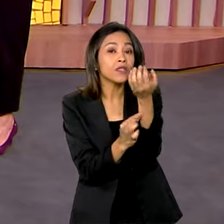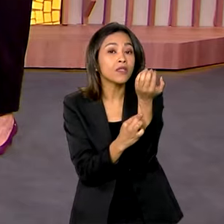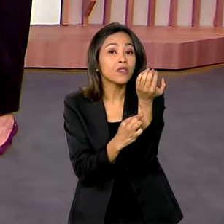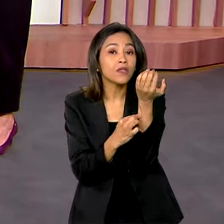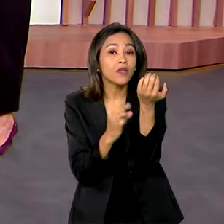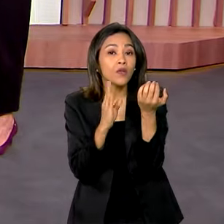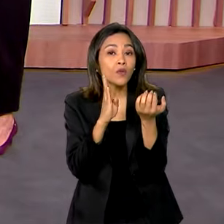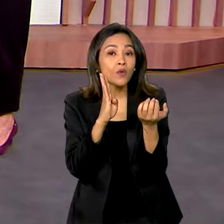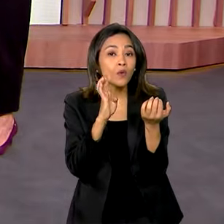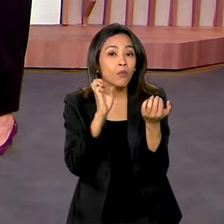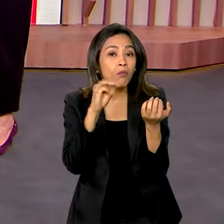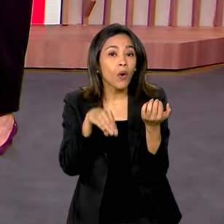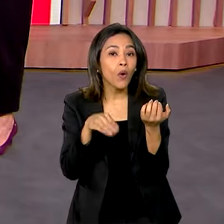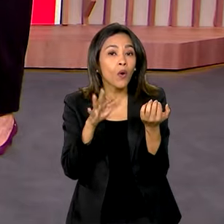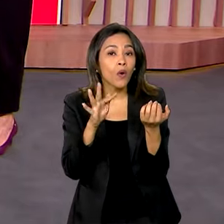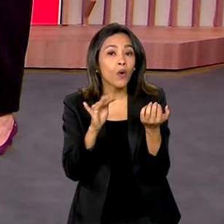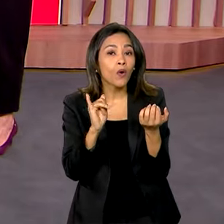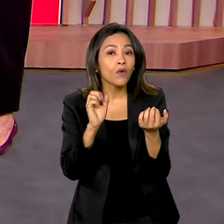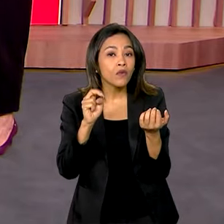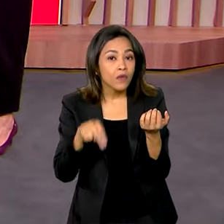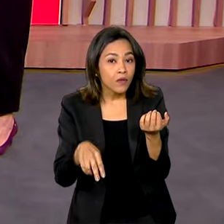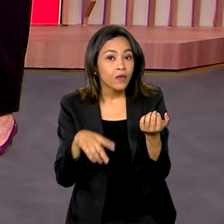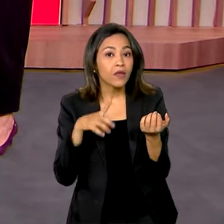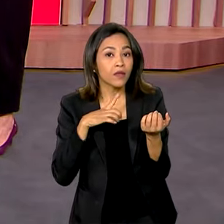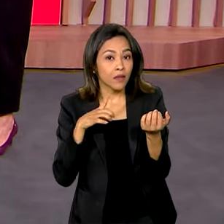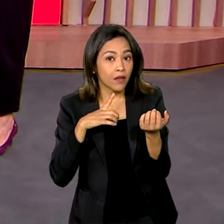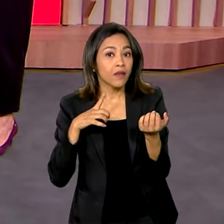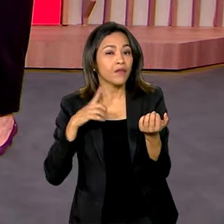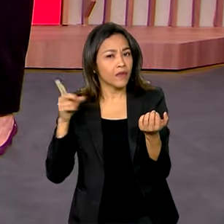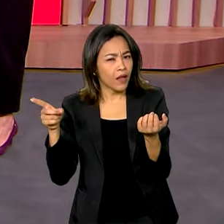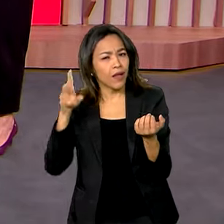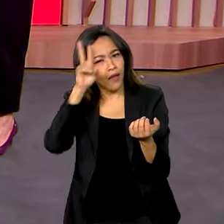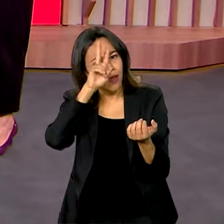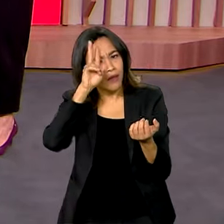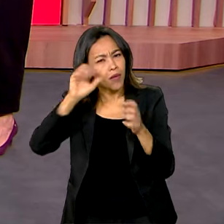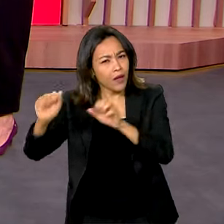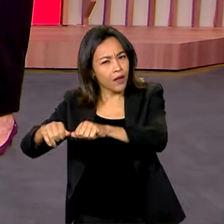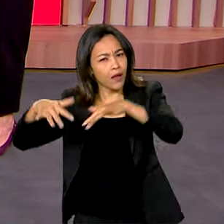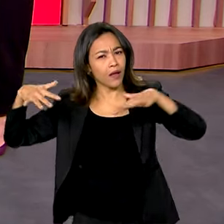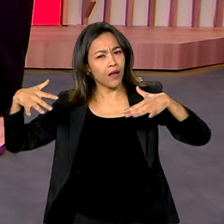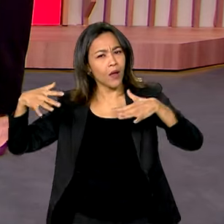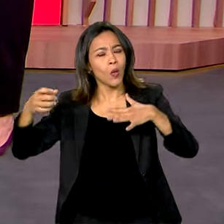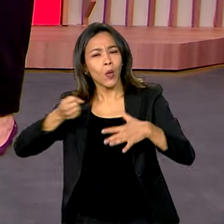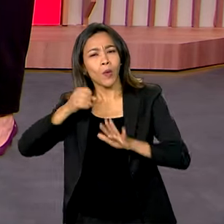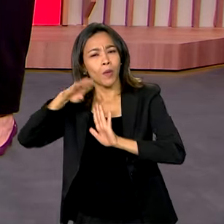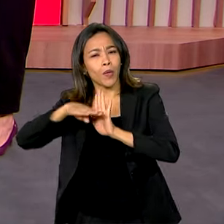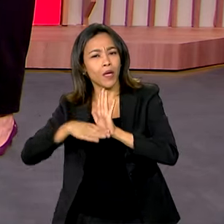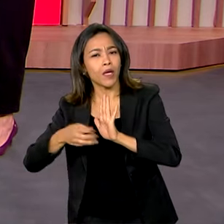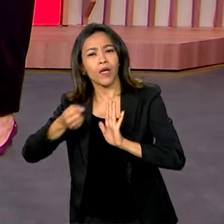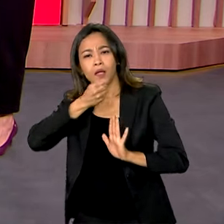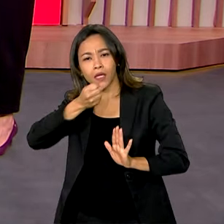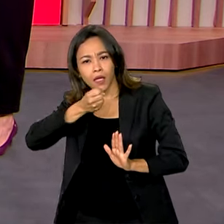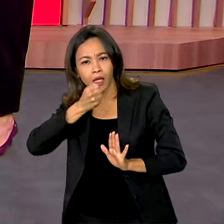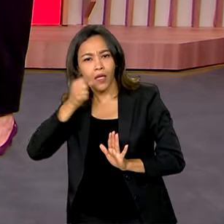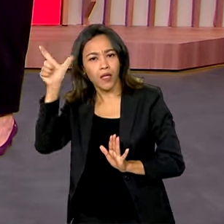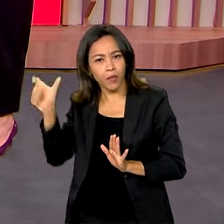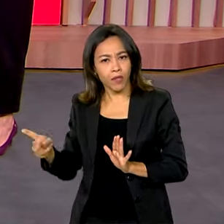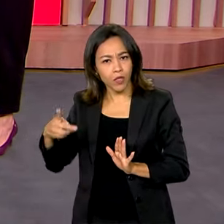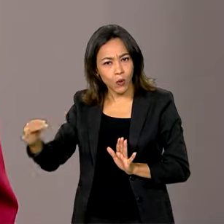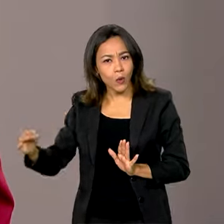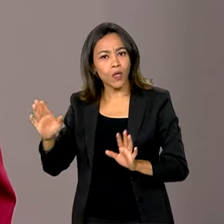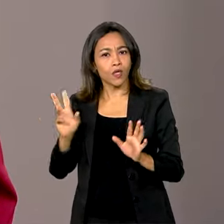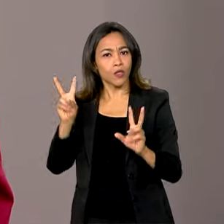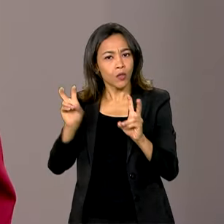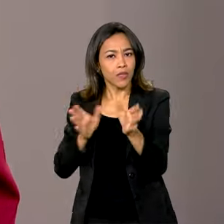aí, ontem, teve aquele evento com o presidente Lula, que o Canal Gov transmitiu, sobre acessibilidade com as pessoas... Direito das pessoas com